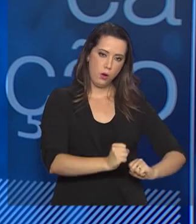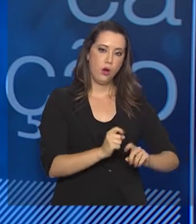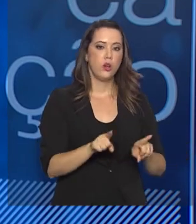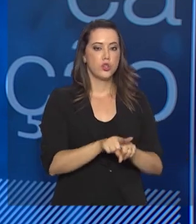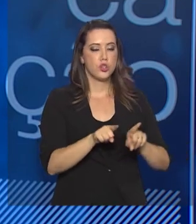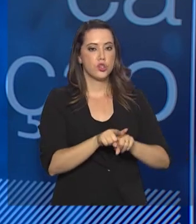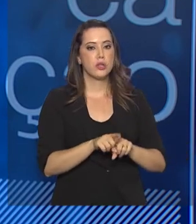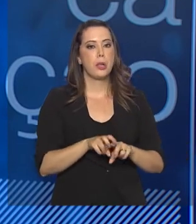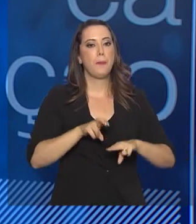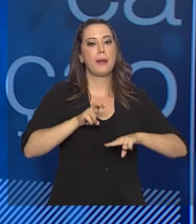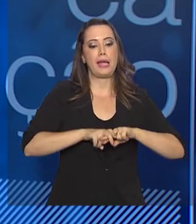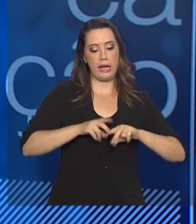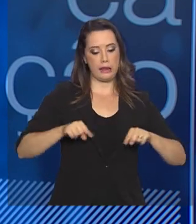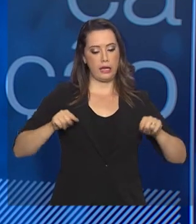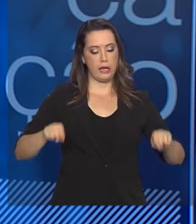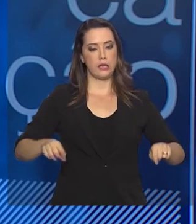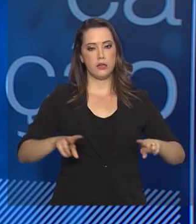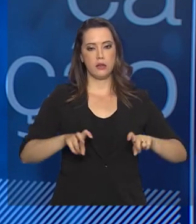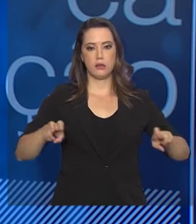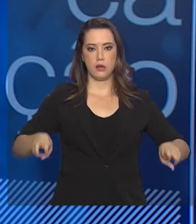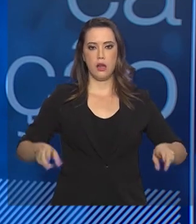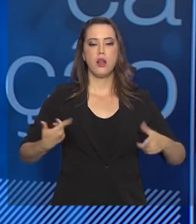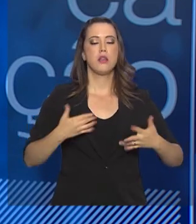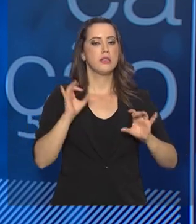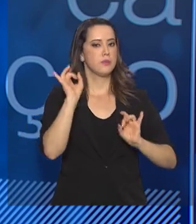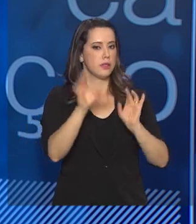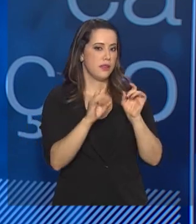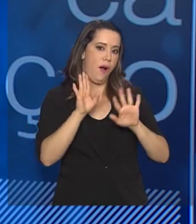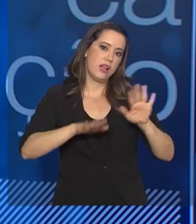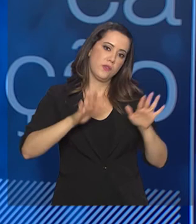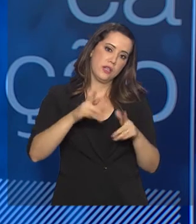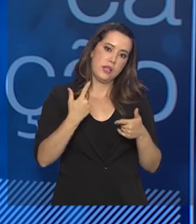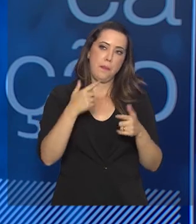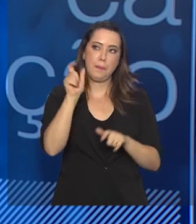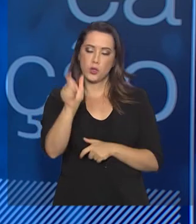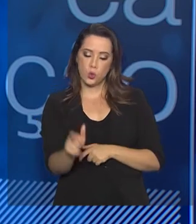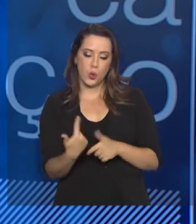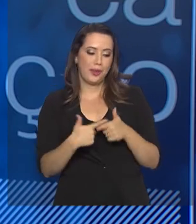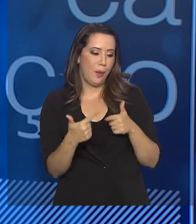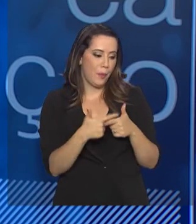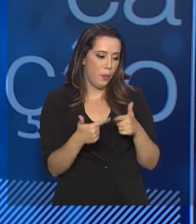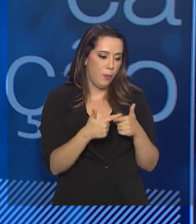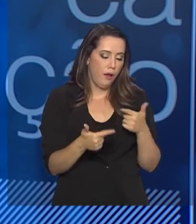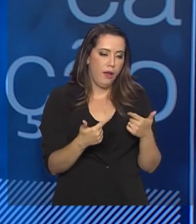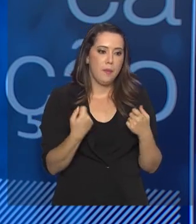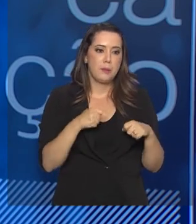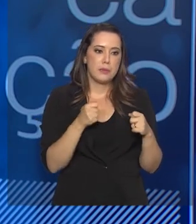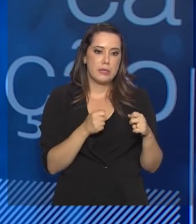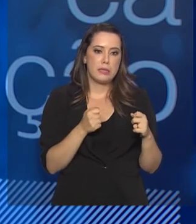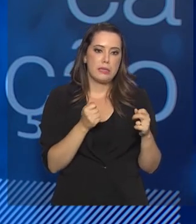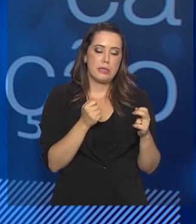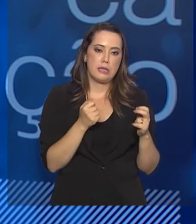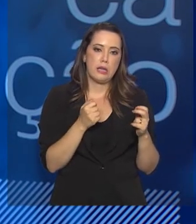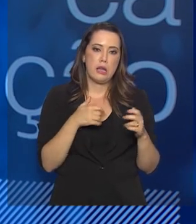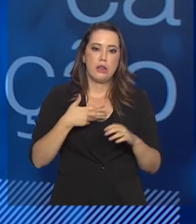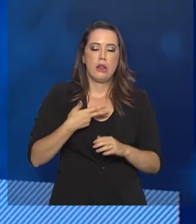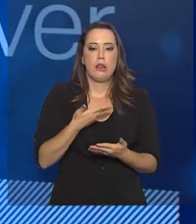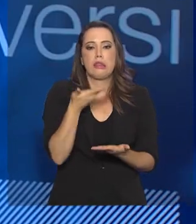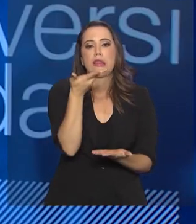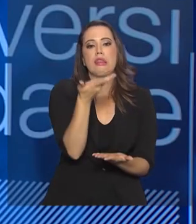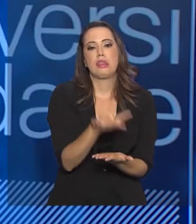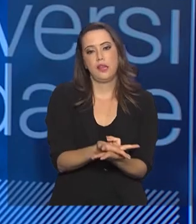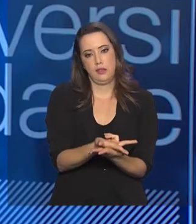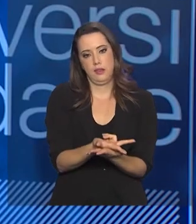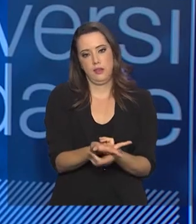especiais, colchão. Tem pessoas que, devido a seus problemas, precisam deitar durante a prova. Então, a gente oferece